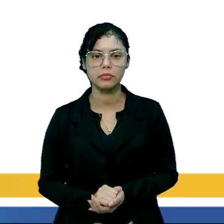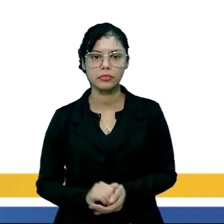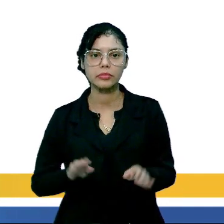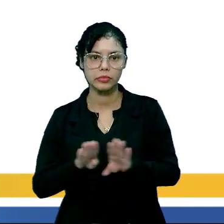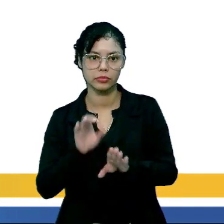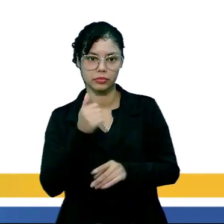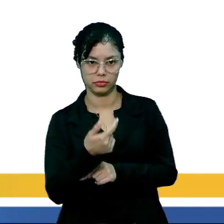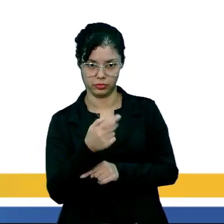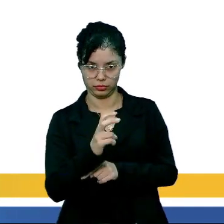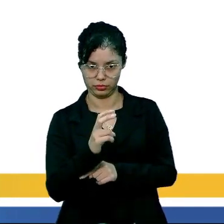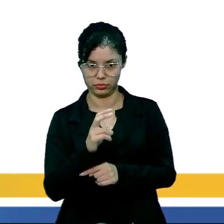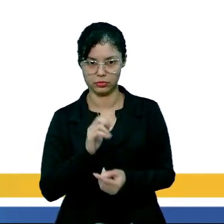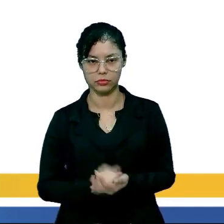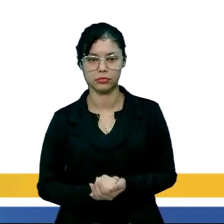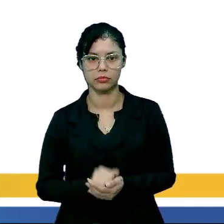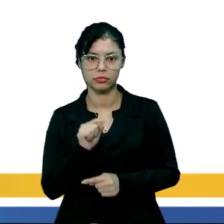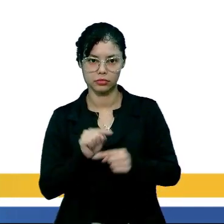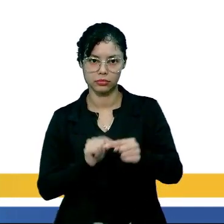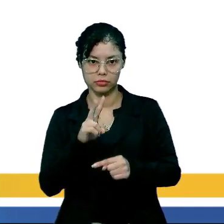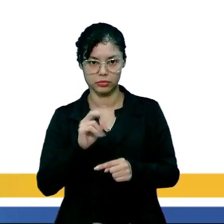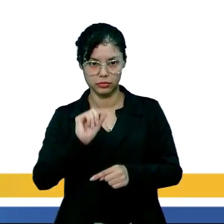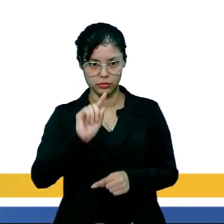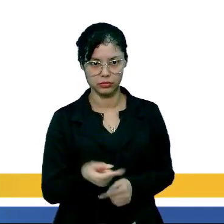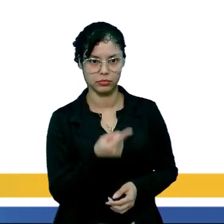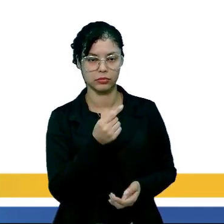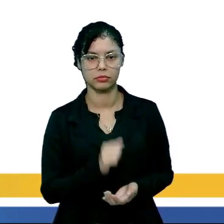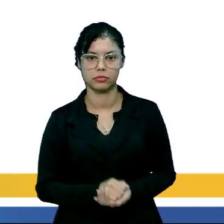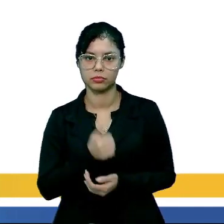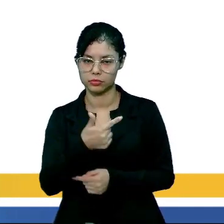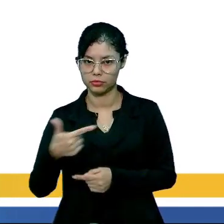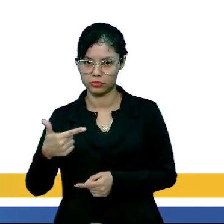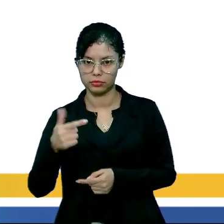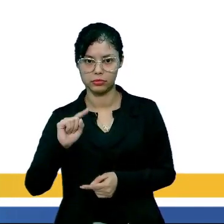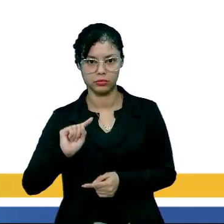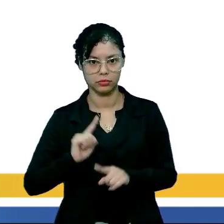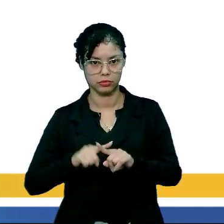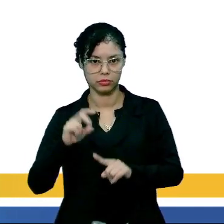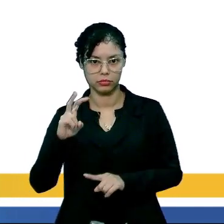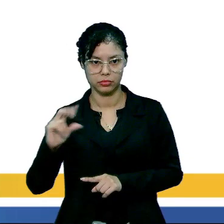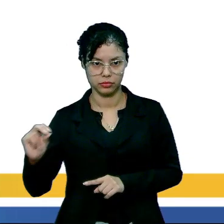Então, 25% de 50 mil é igual a 12.500.